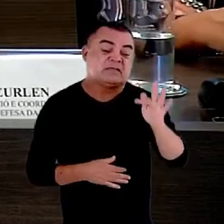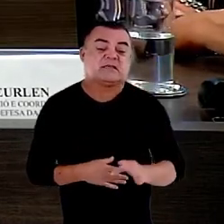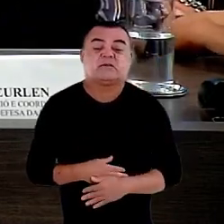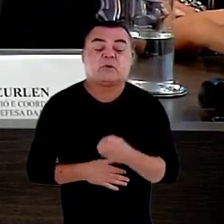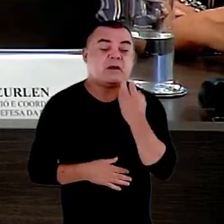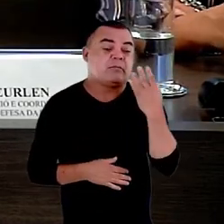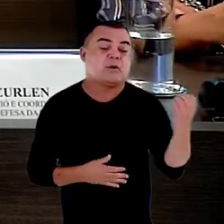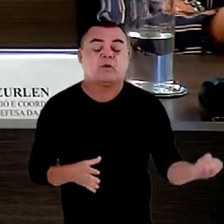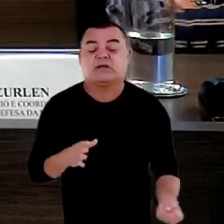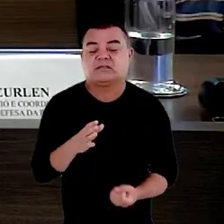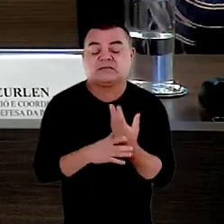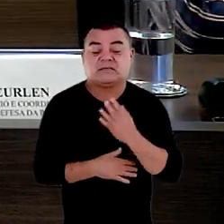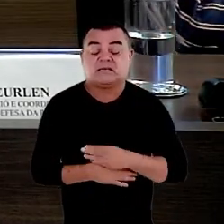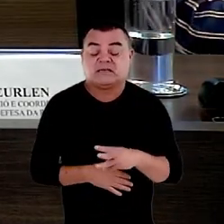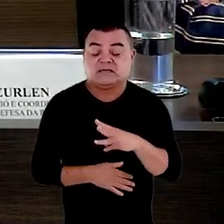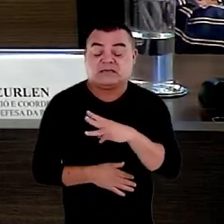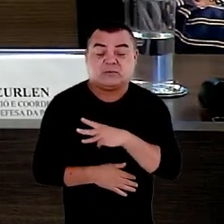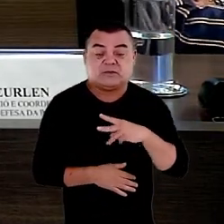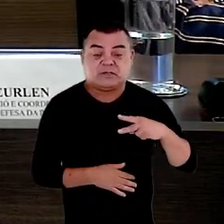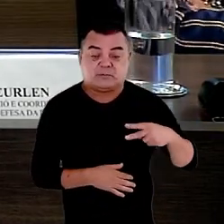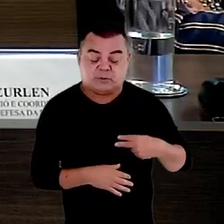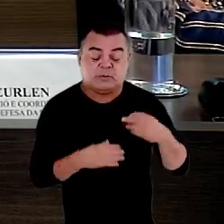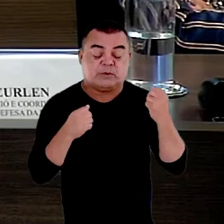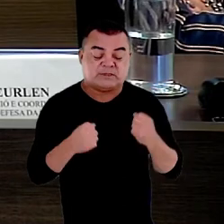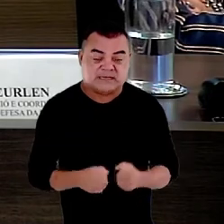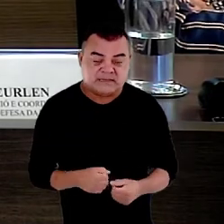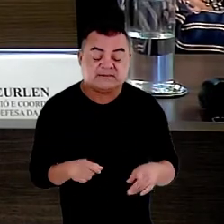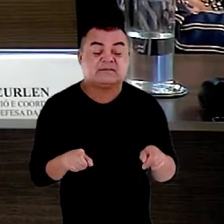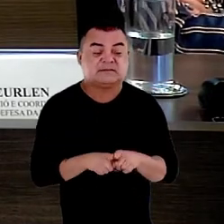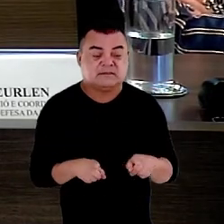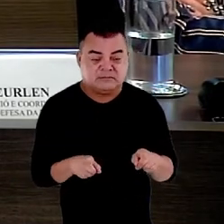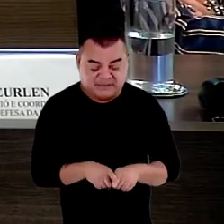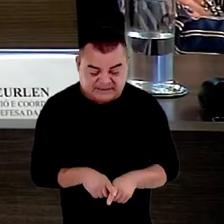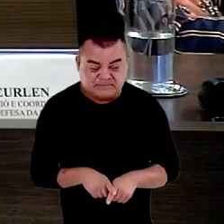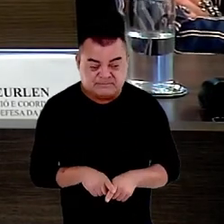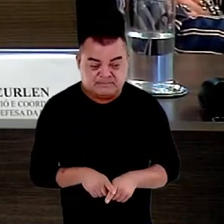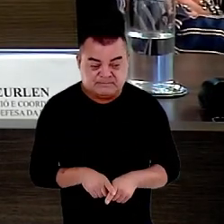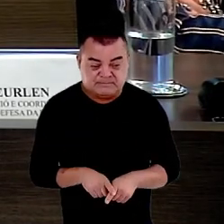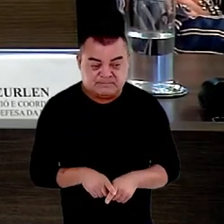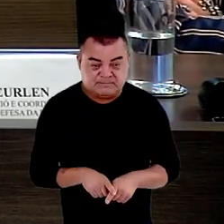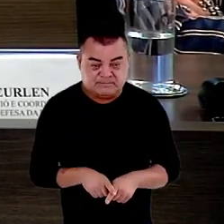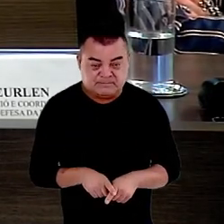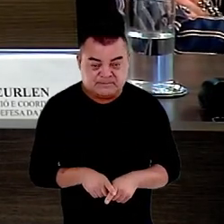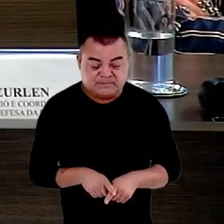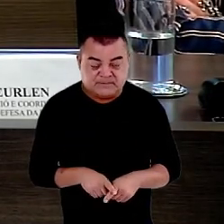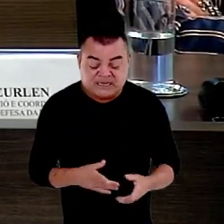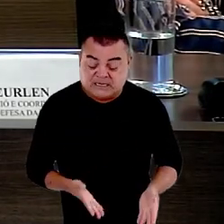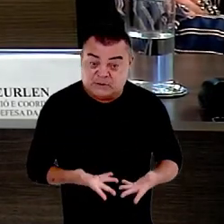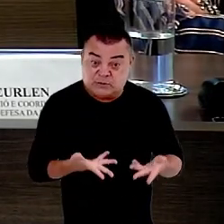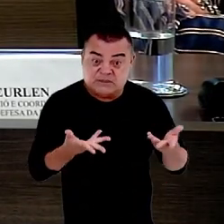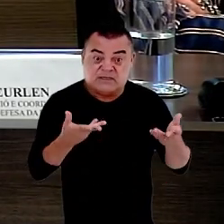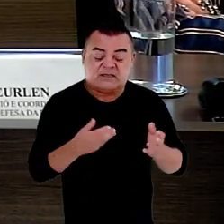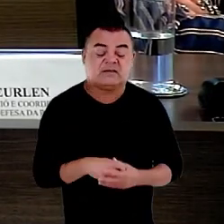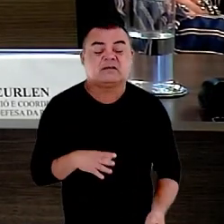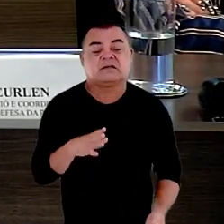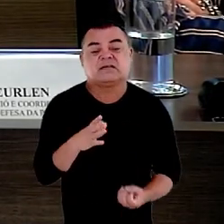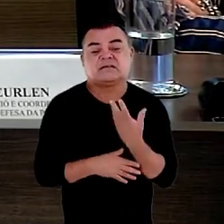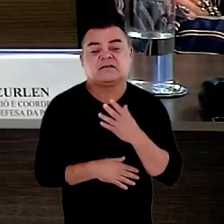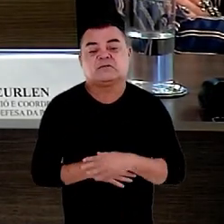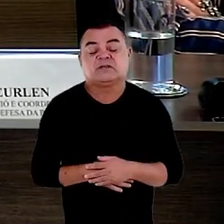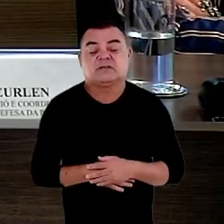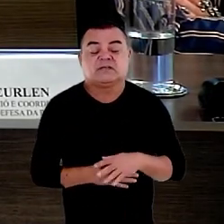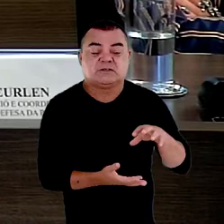iniciativa que o CNMP pudesse também induzir a criação de unidades